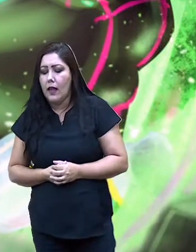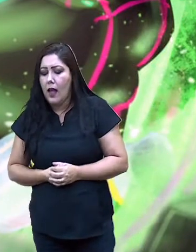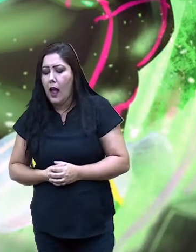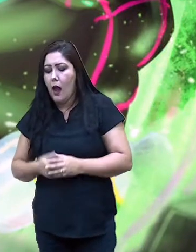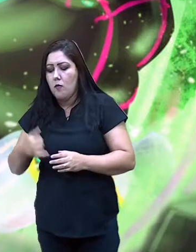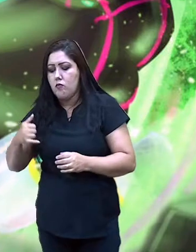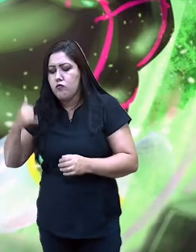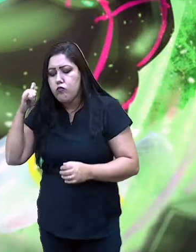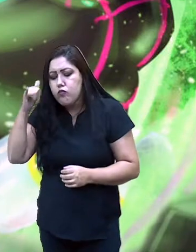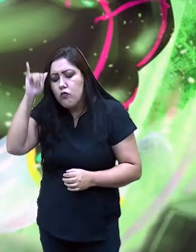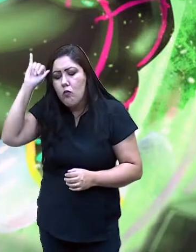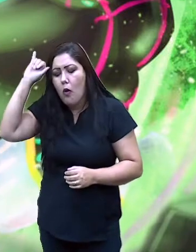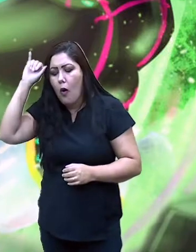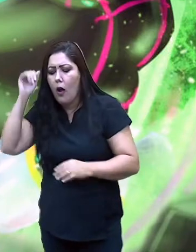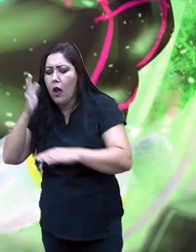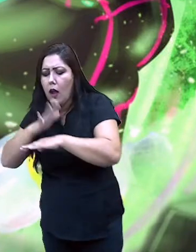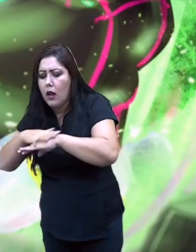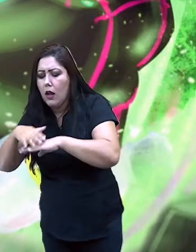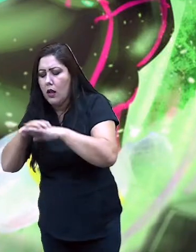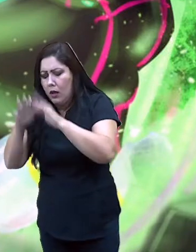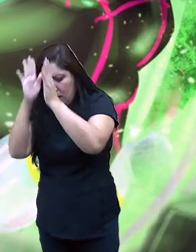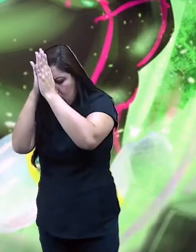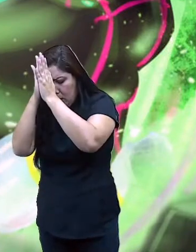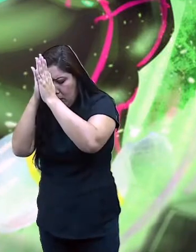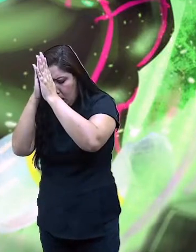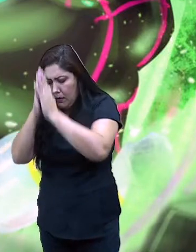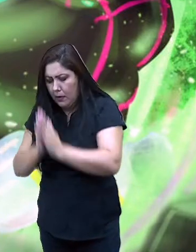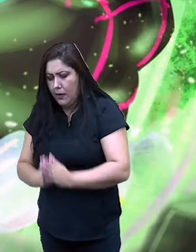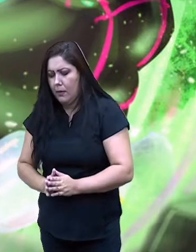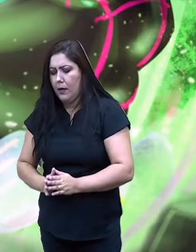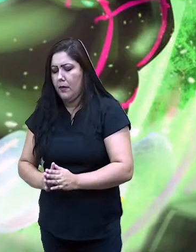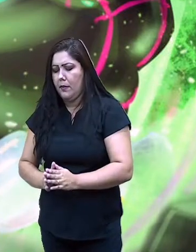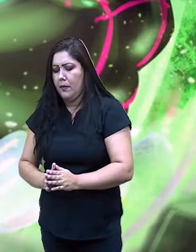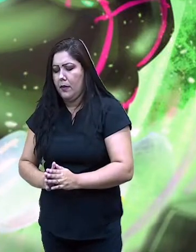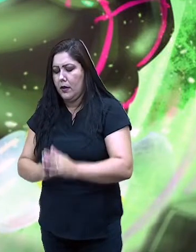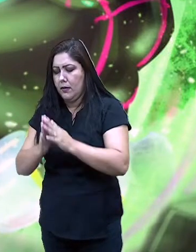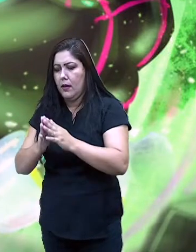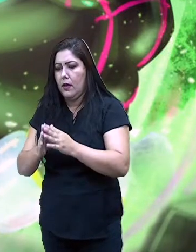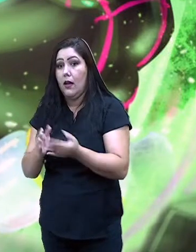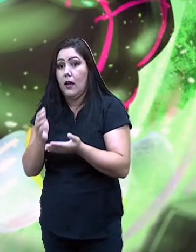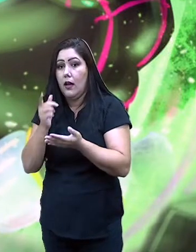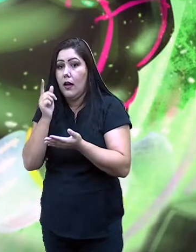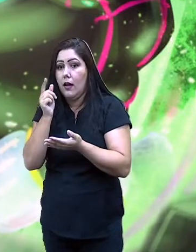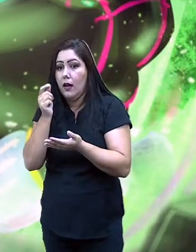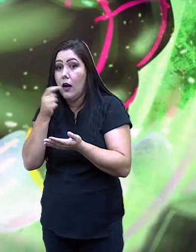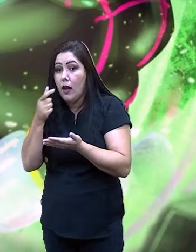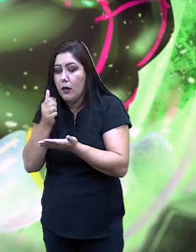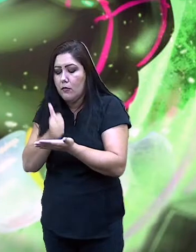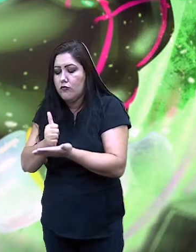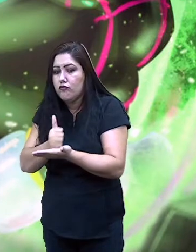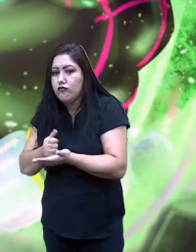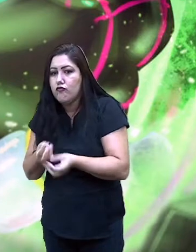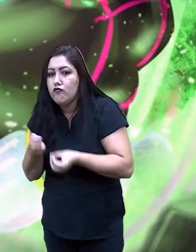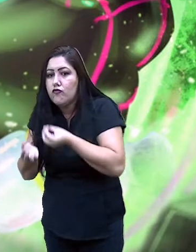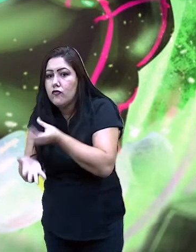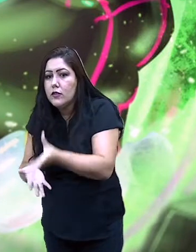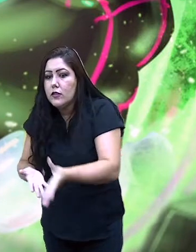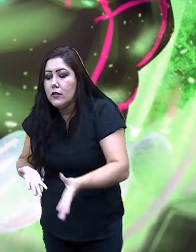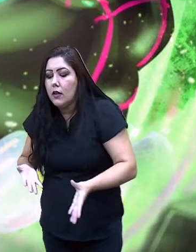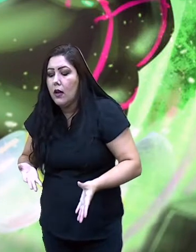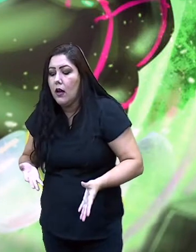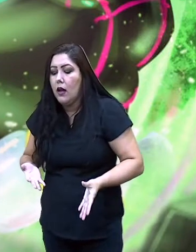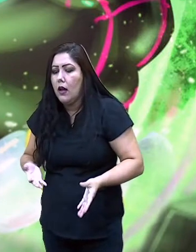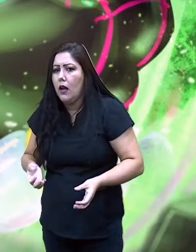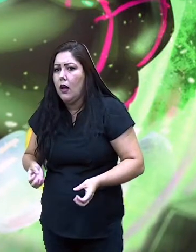lado do boi, fez umas orações, deu uns remédios. E, de repente, o acontece?